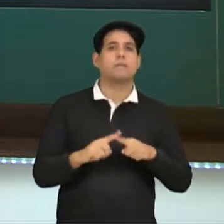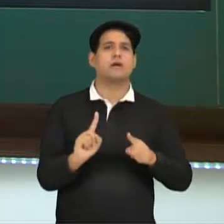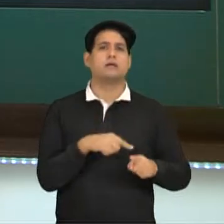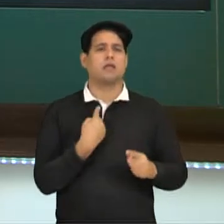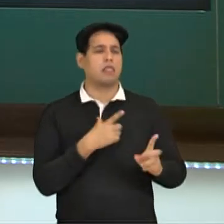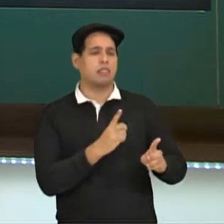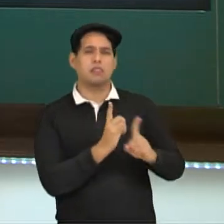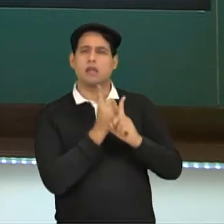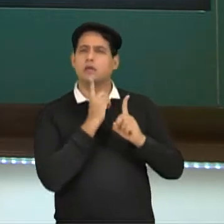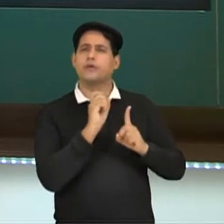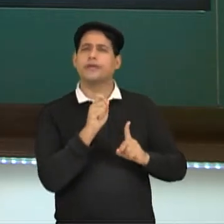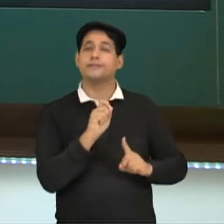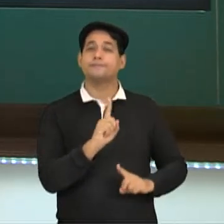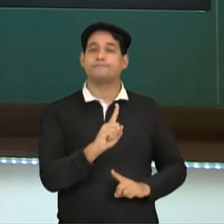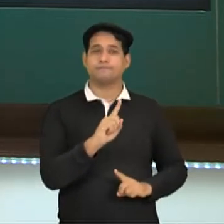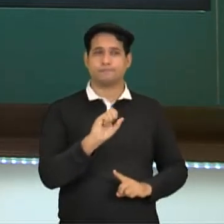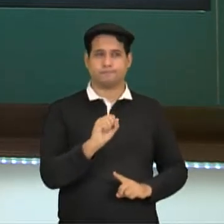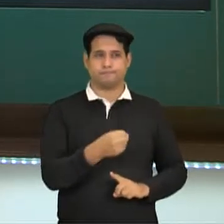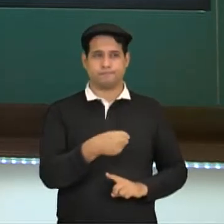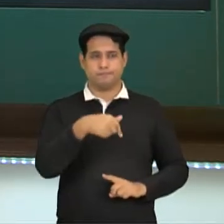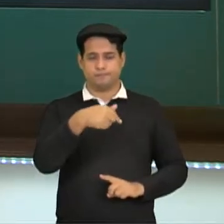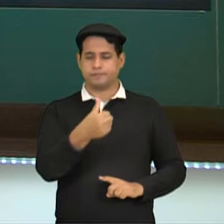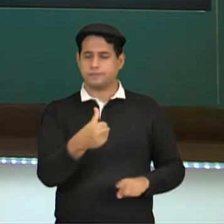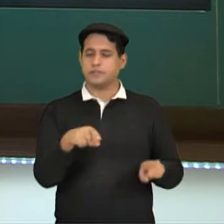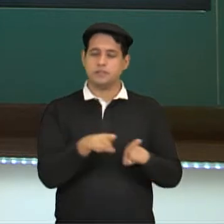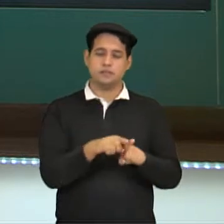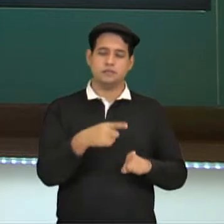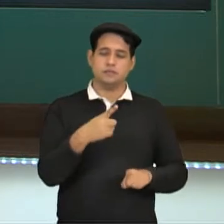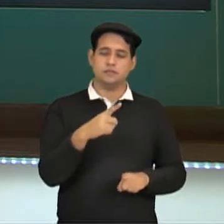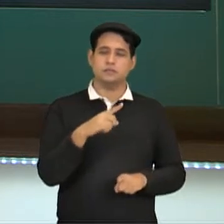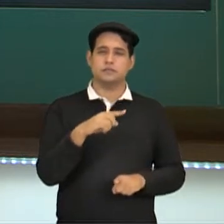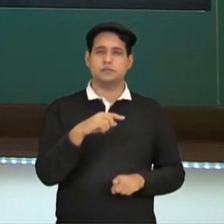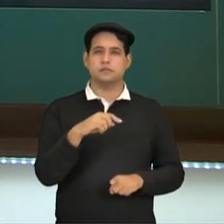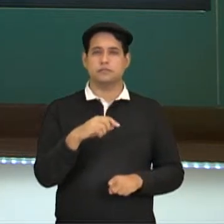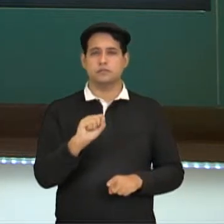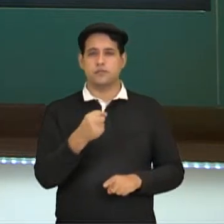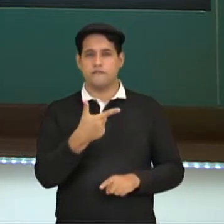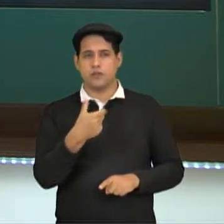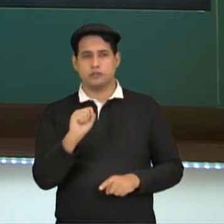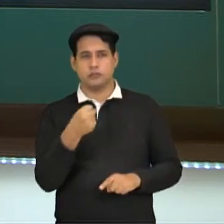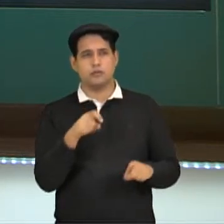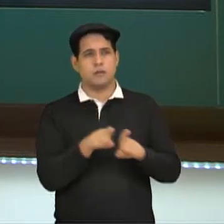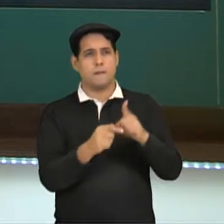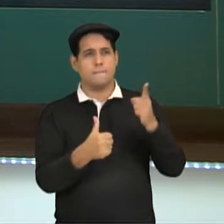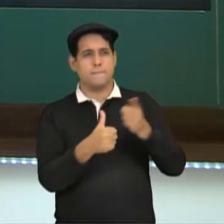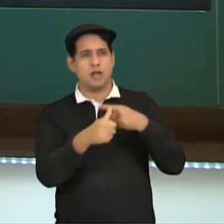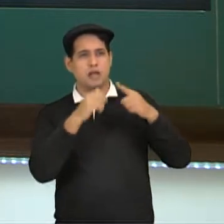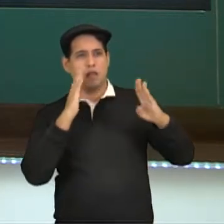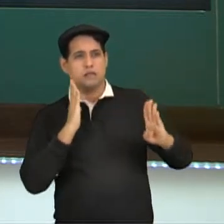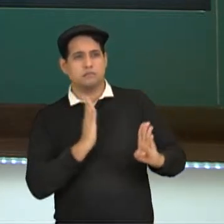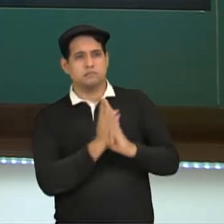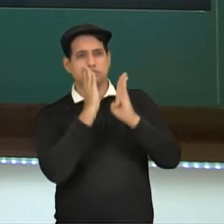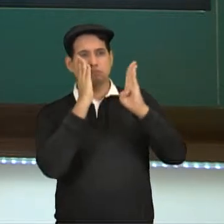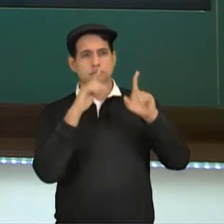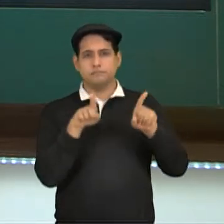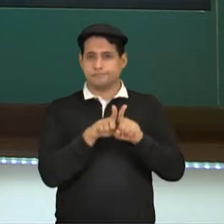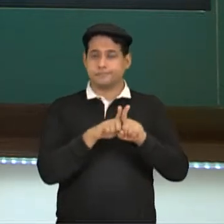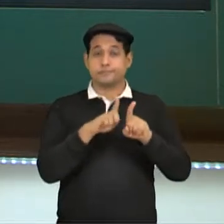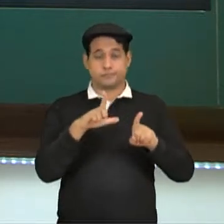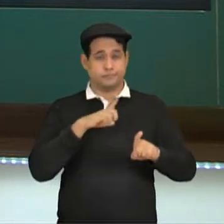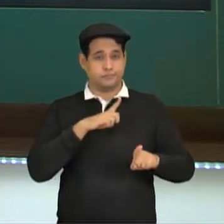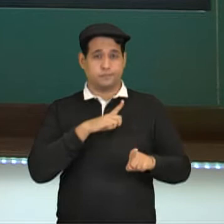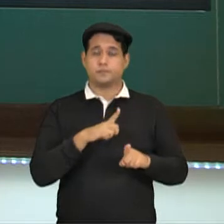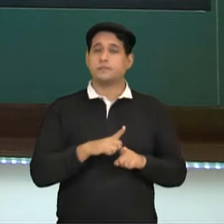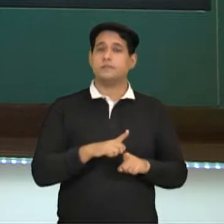tem, a partir de 1876 e 1928, já as primeiras descobertas em laboratório, feitas por Luiz